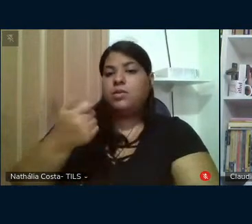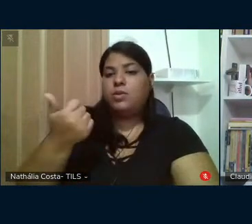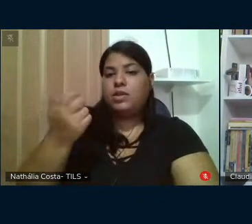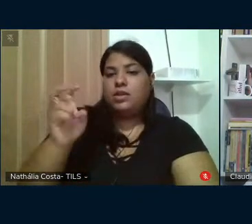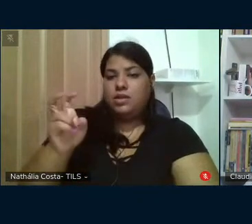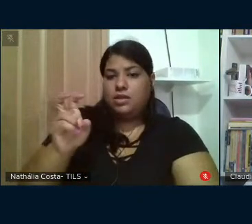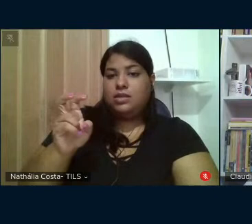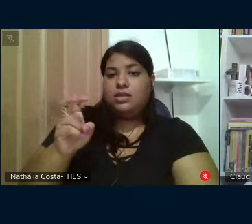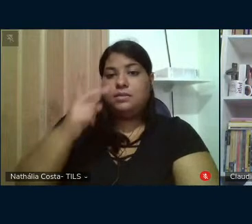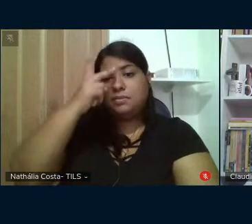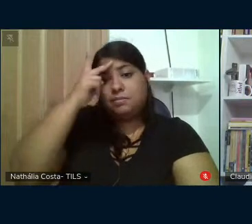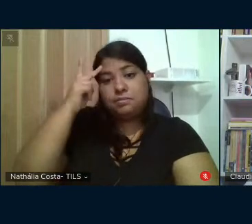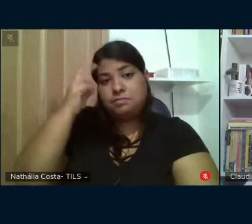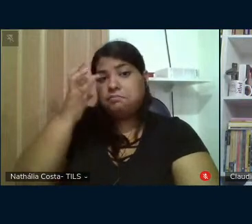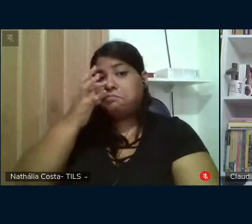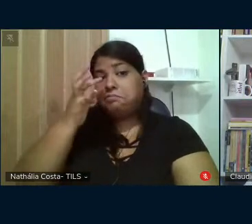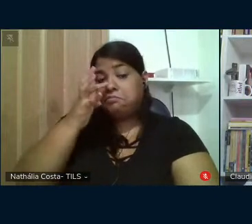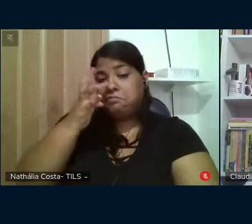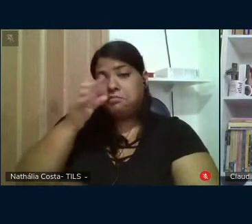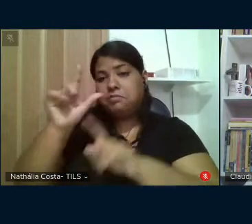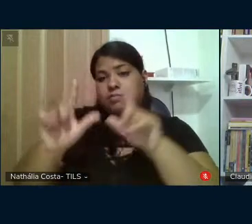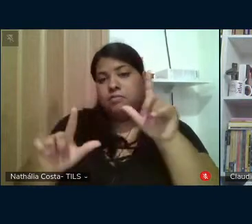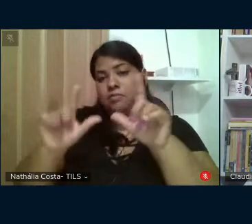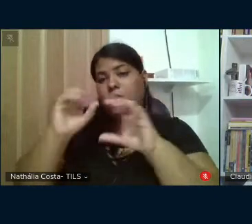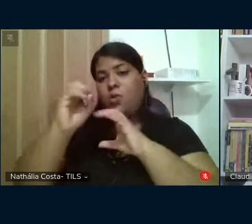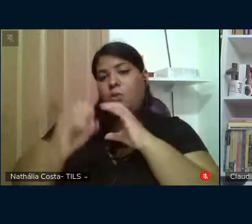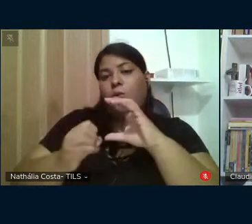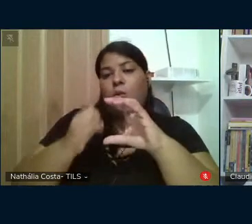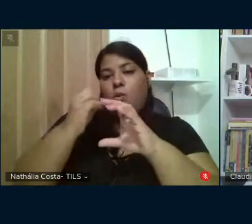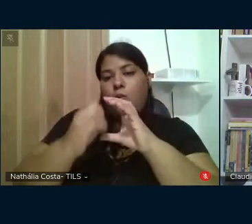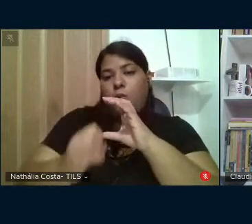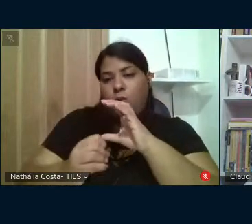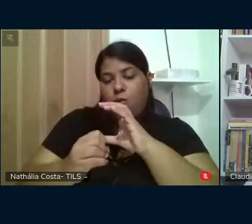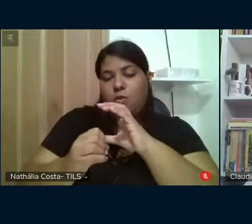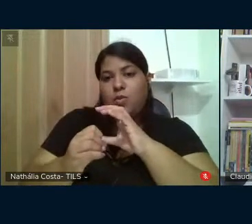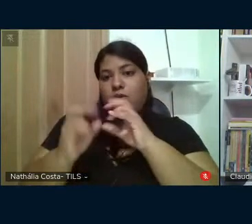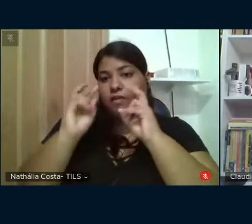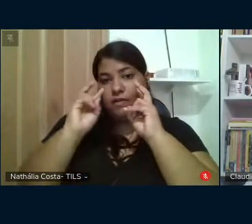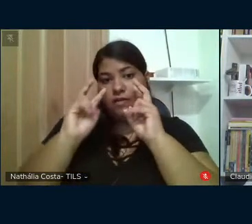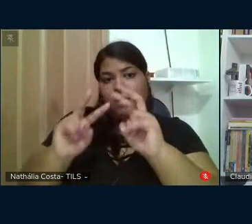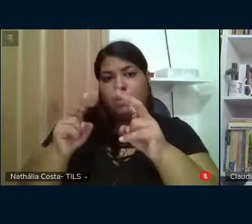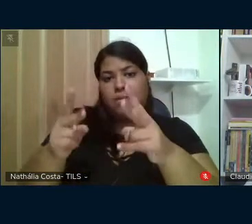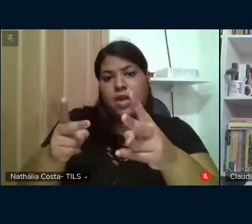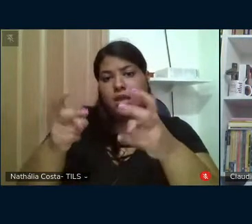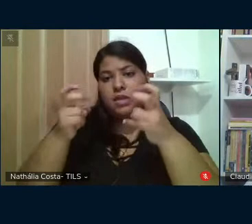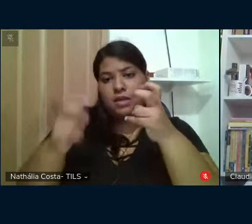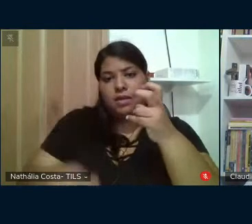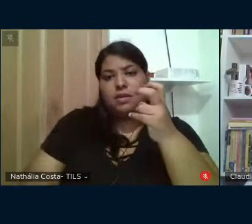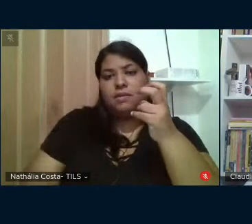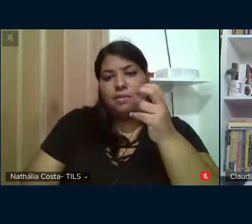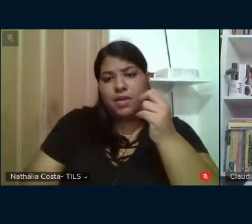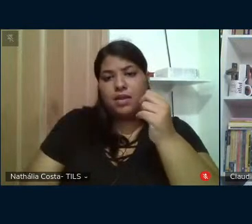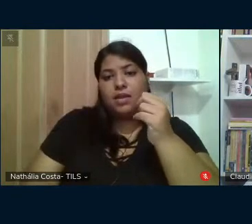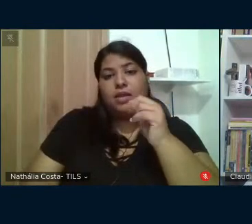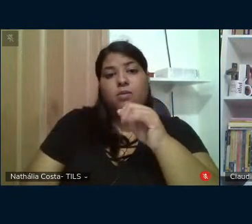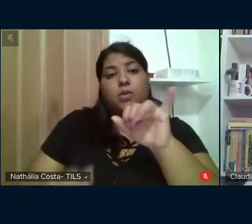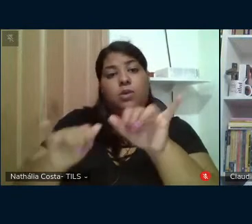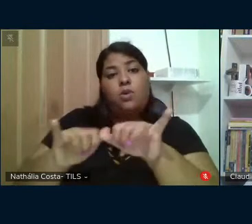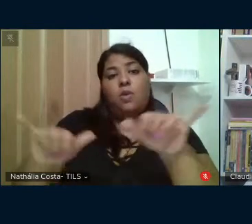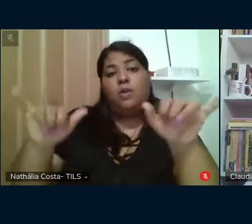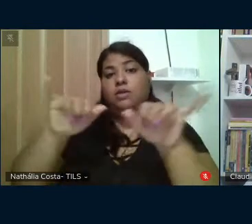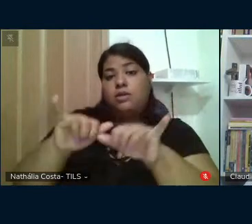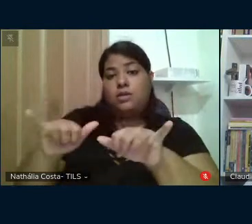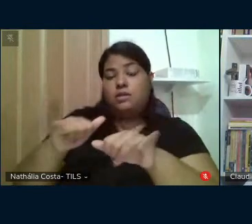telespectadores desse jornal, o jornal O Globo, viram e ouviram sem qualquer interjeição à notícia.